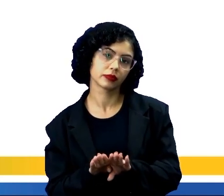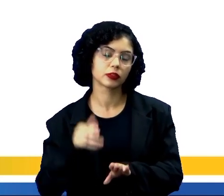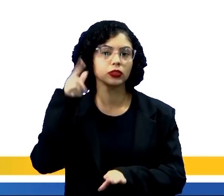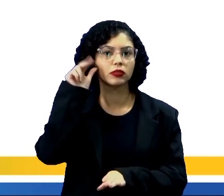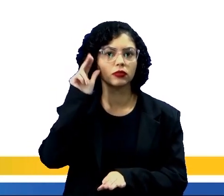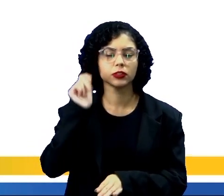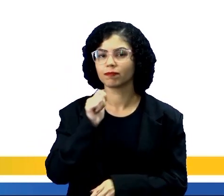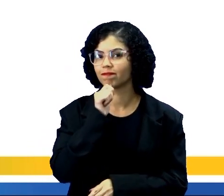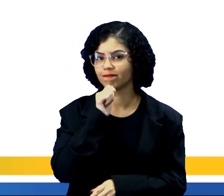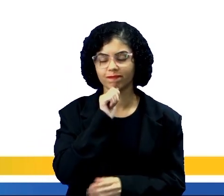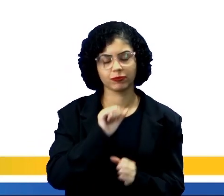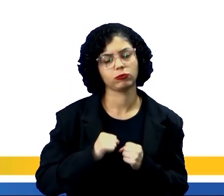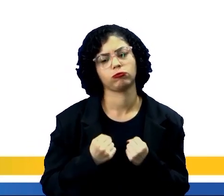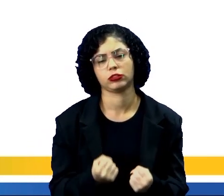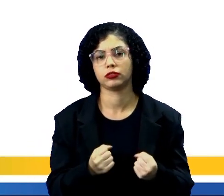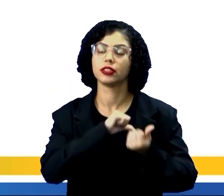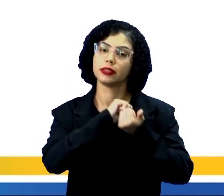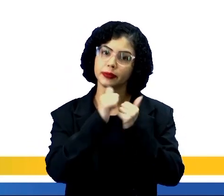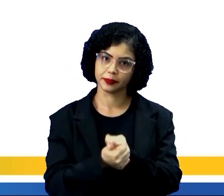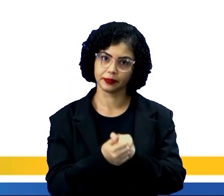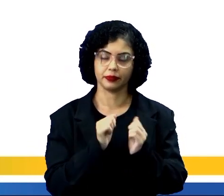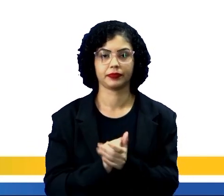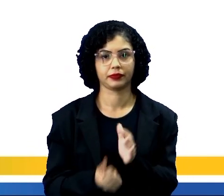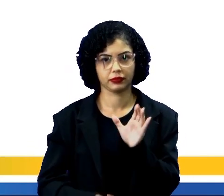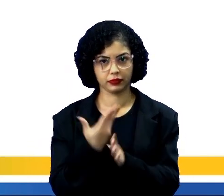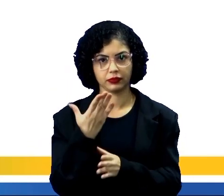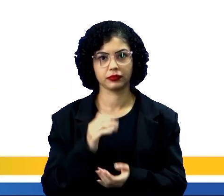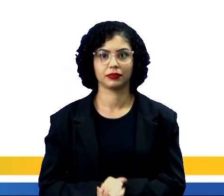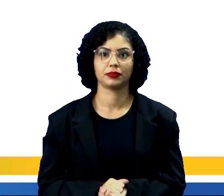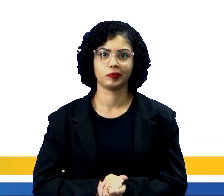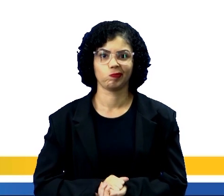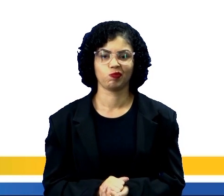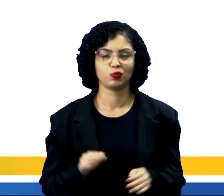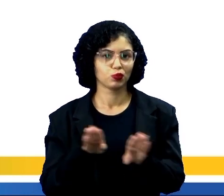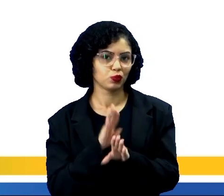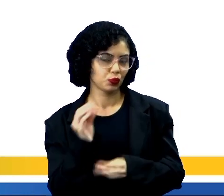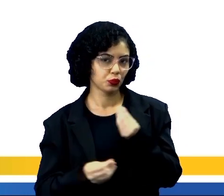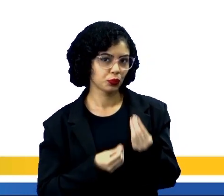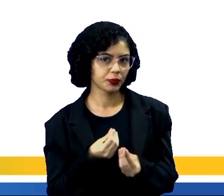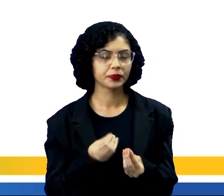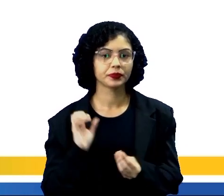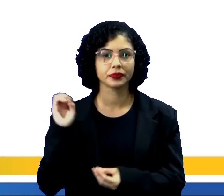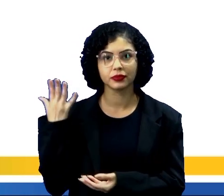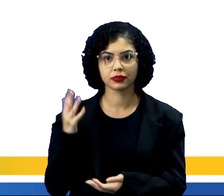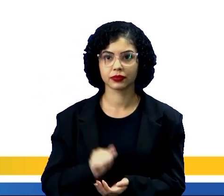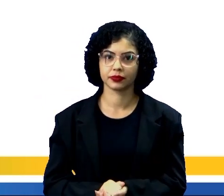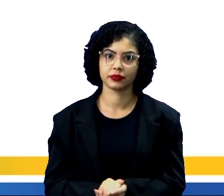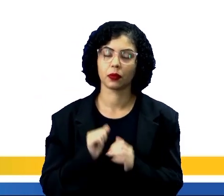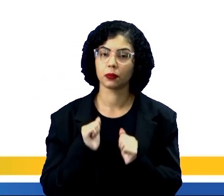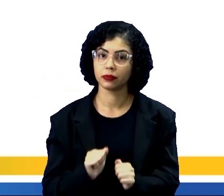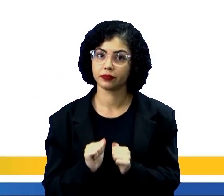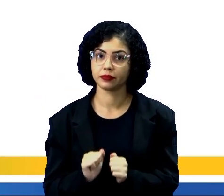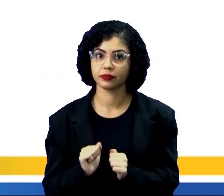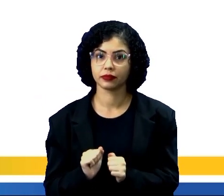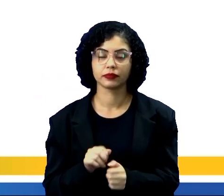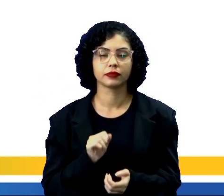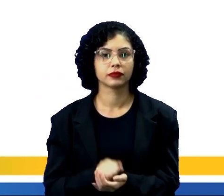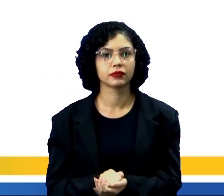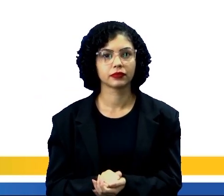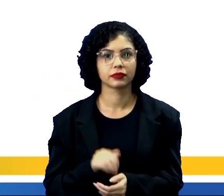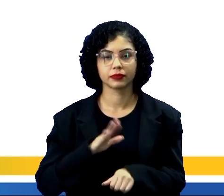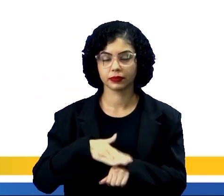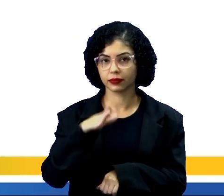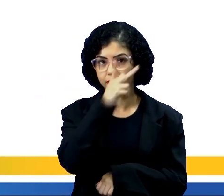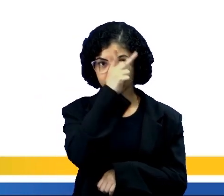suportava. Então, eles adaptaram e criaram as carroças. Com a criação das carroças, eles poderam transportar